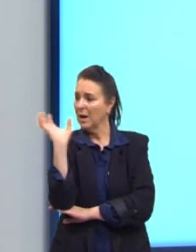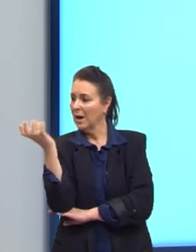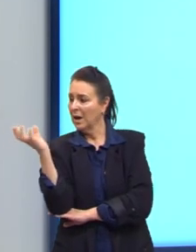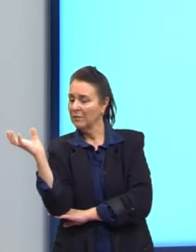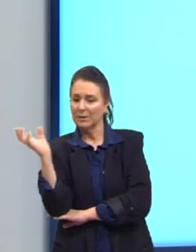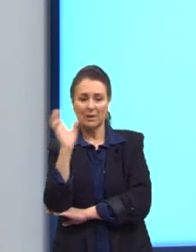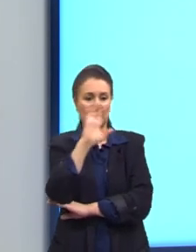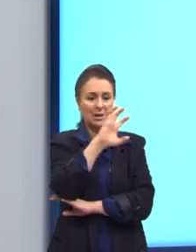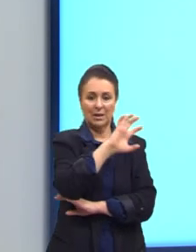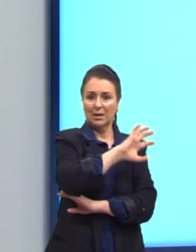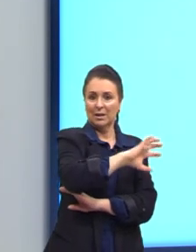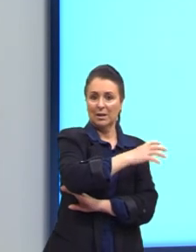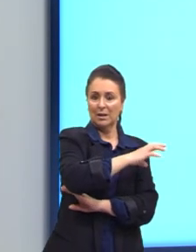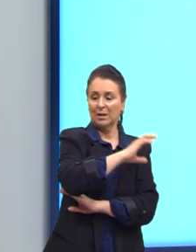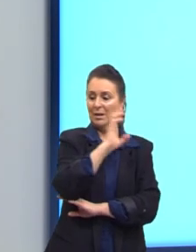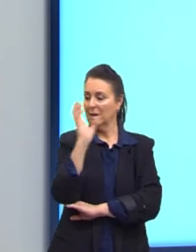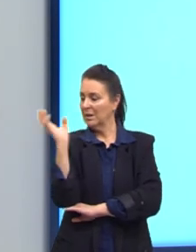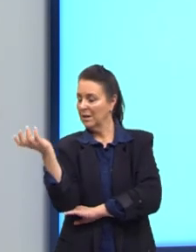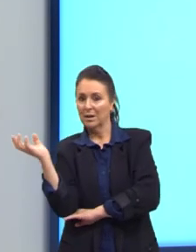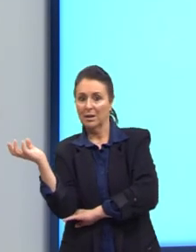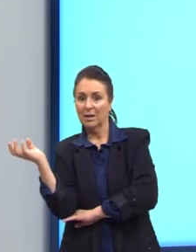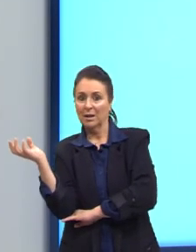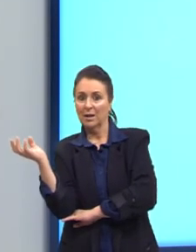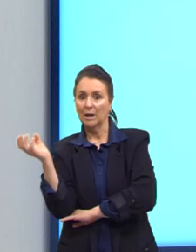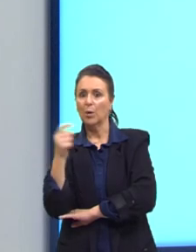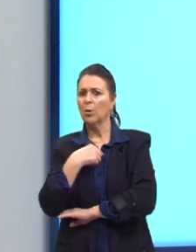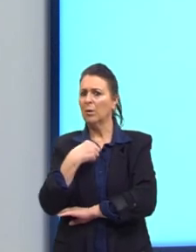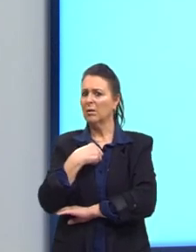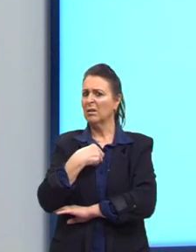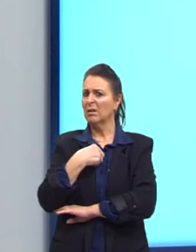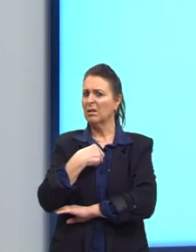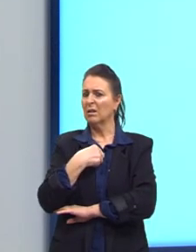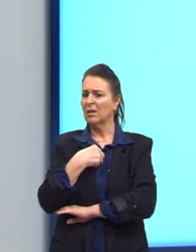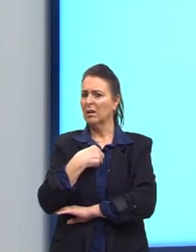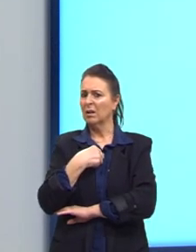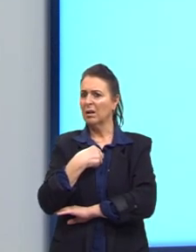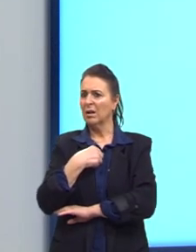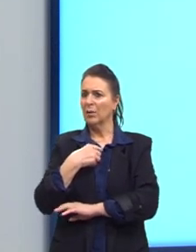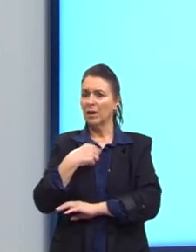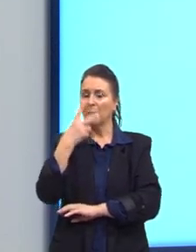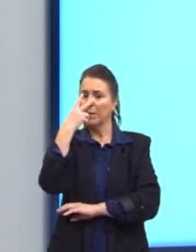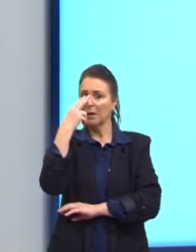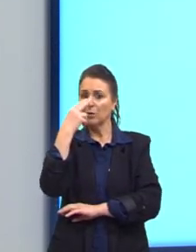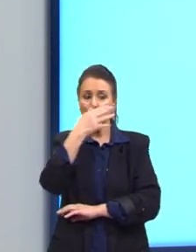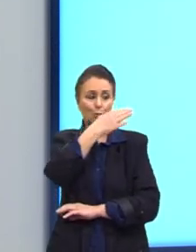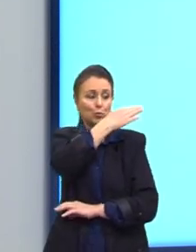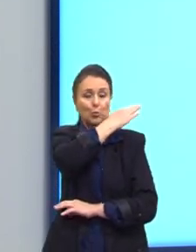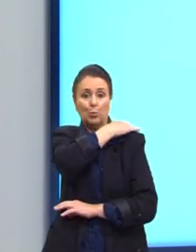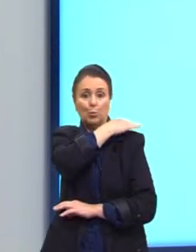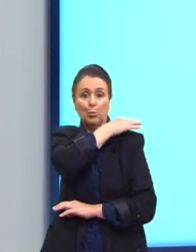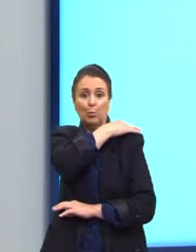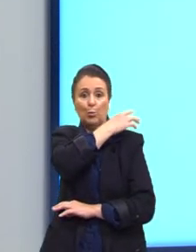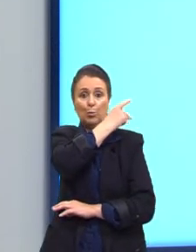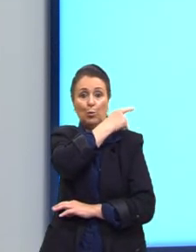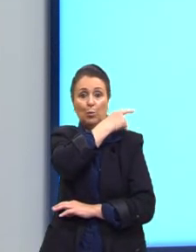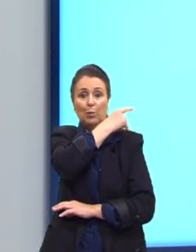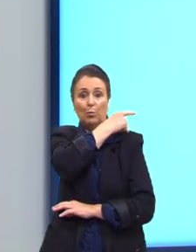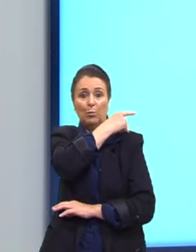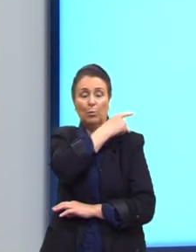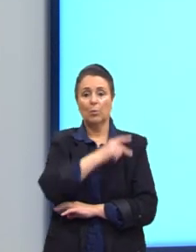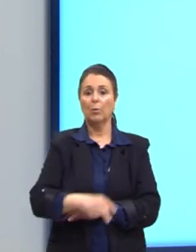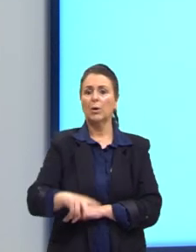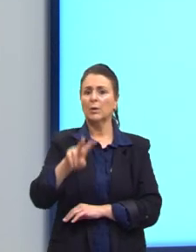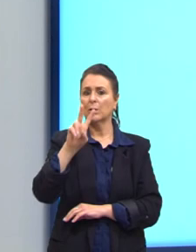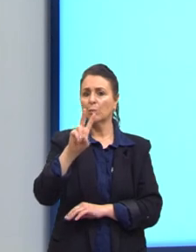E elas imitam aí o que seriam os nossos pulmões. E a gente tem as duas